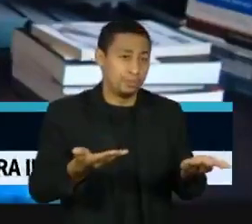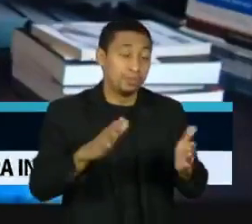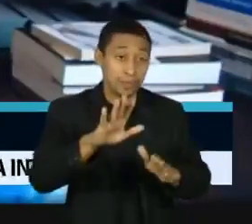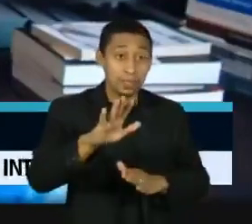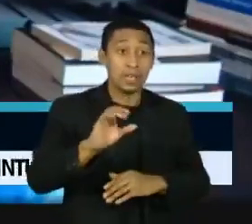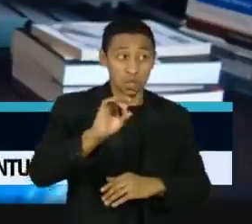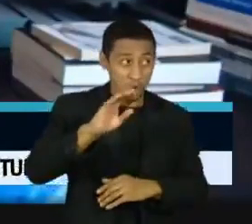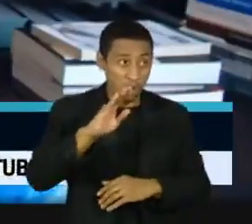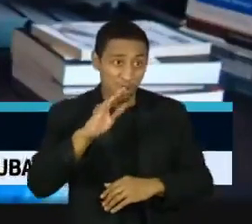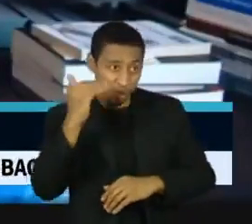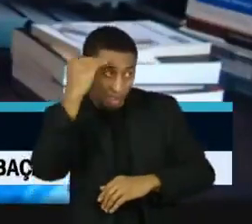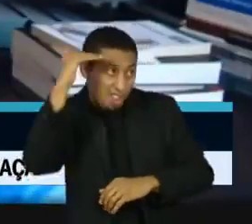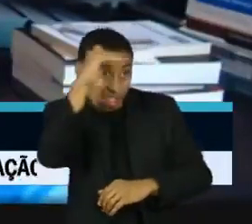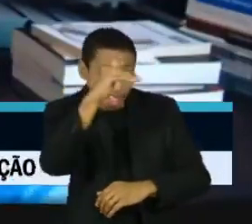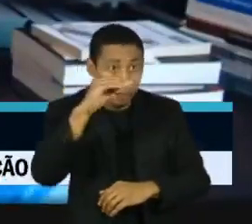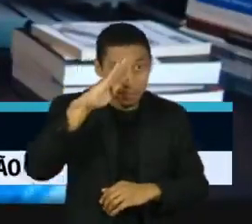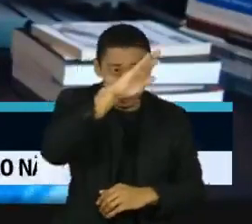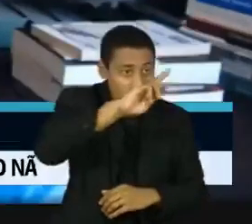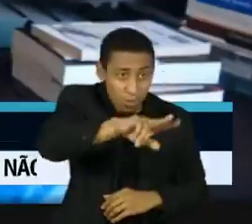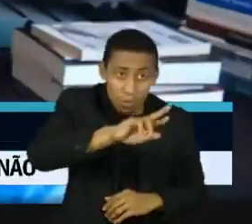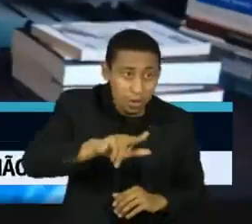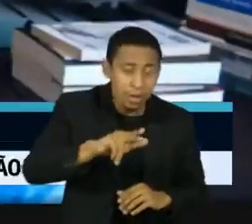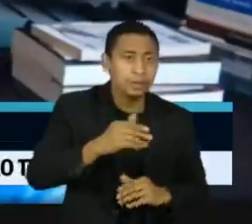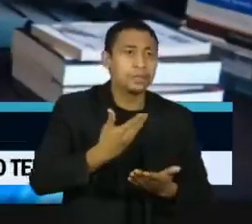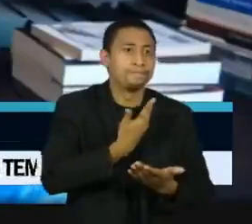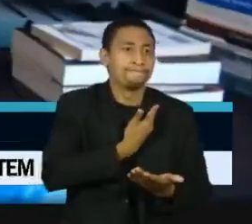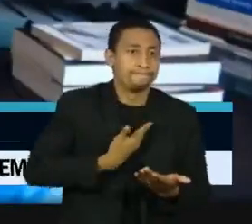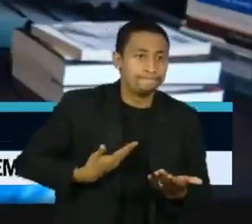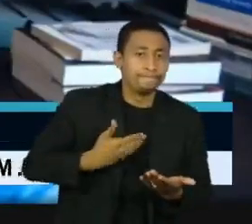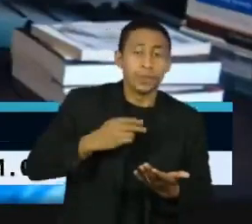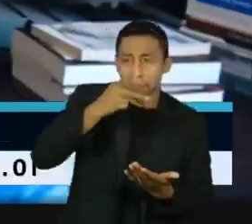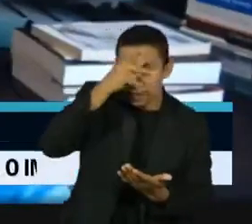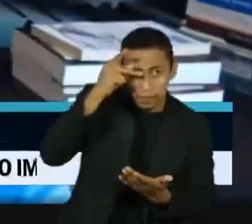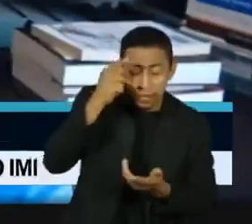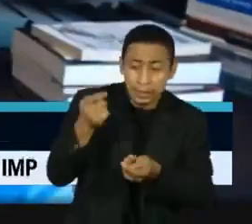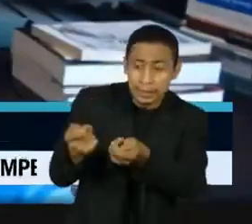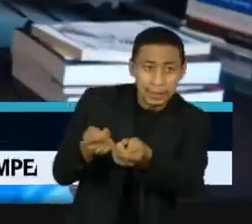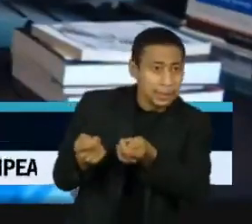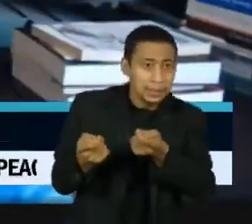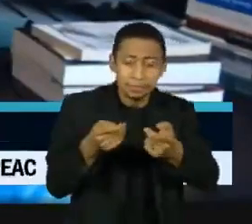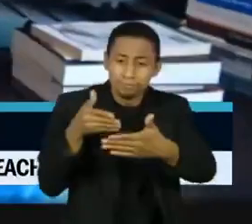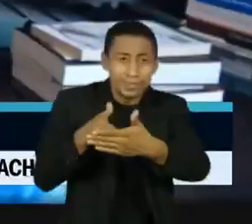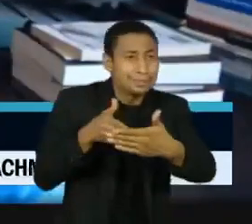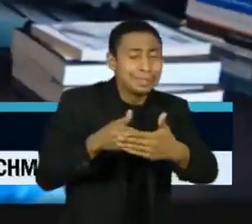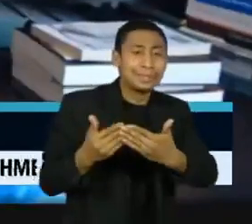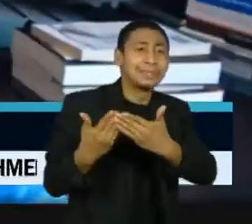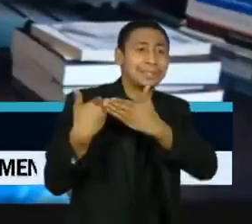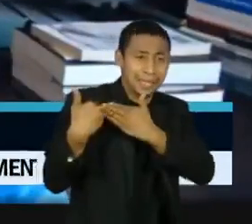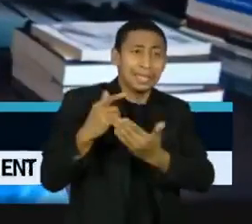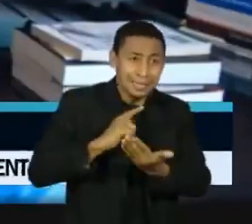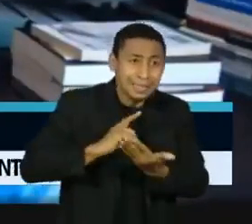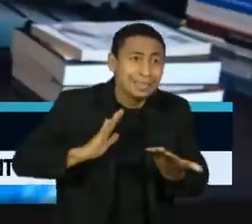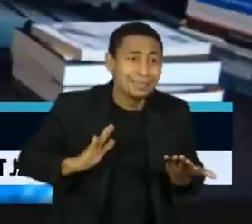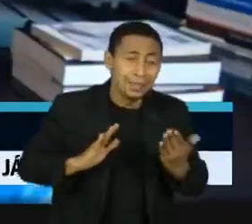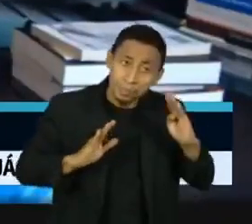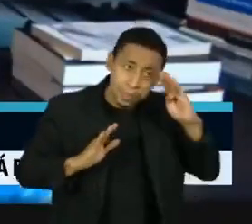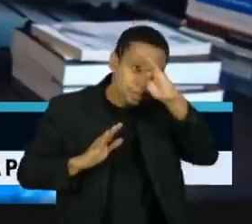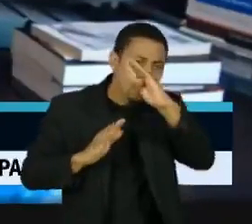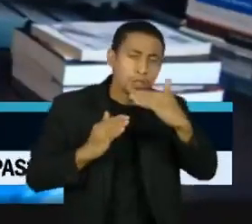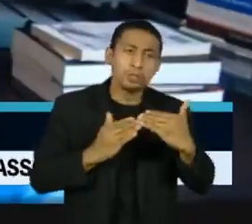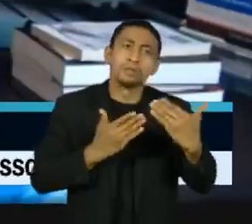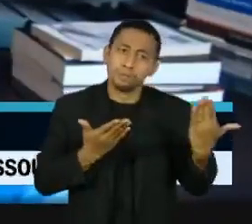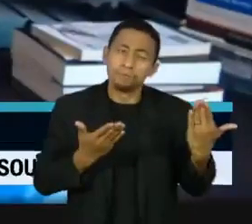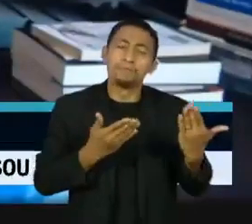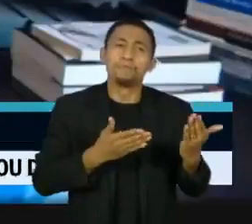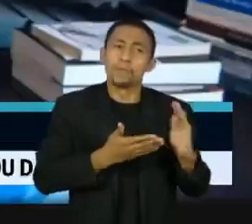e os governadores fazem parte desse mesmo momento de dificuldade. Estão no poder, têm responsabilidade. E o presidente tem a obrigação, eu